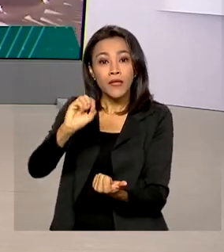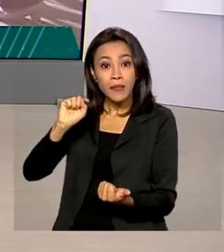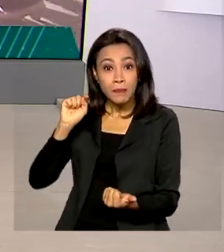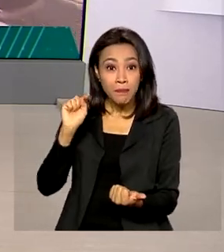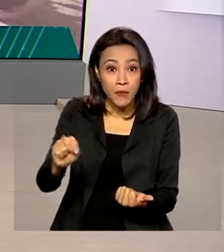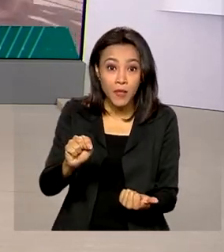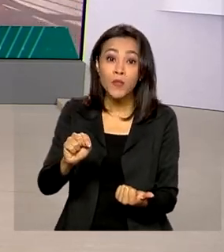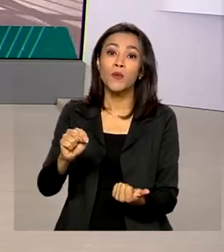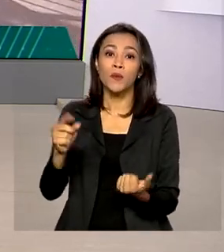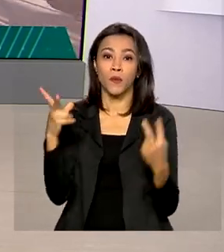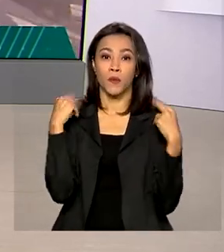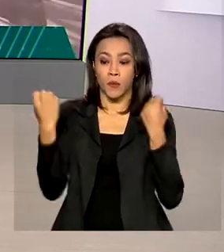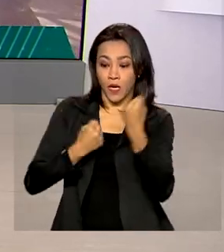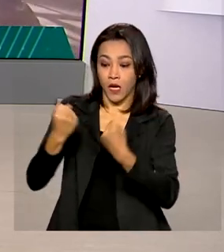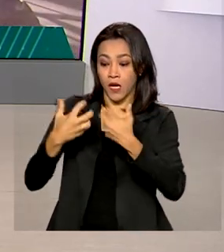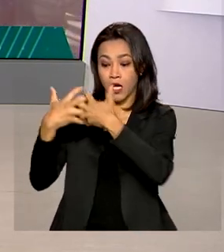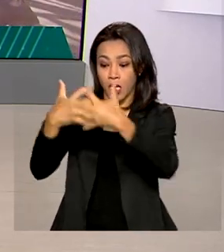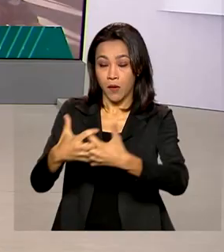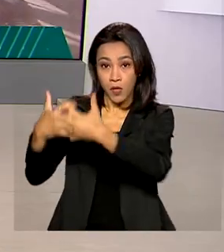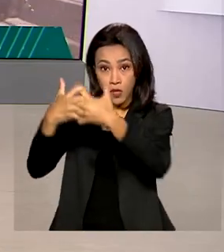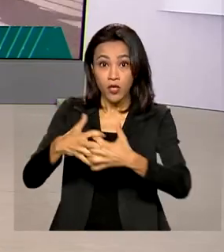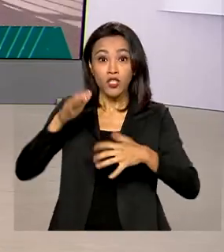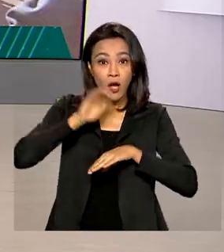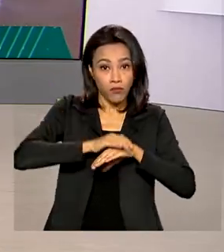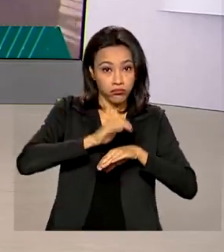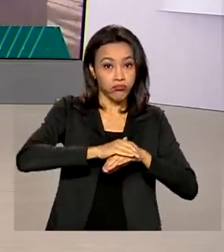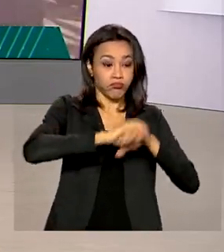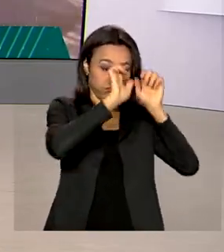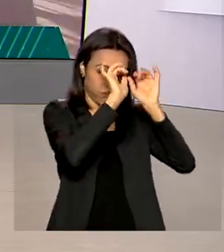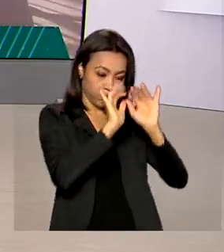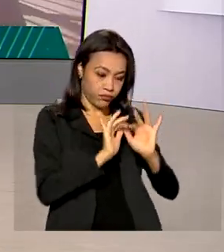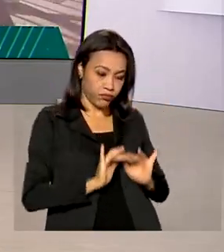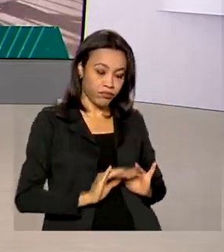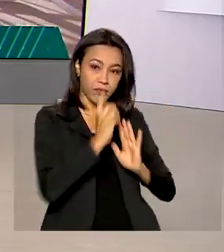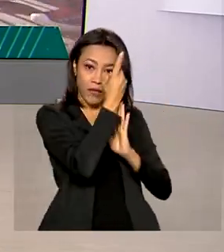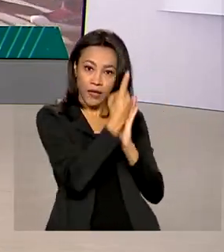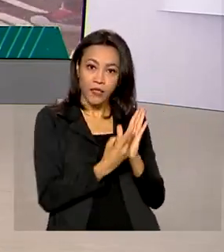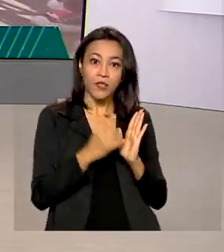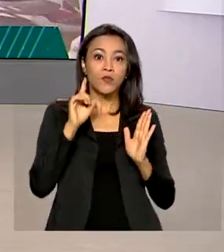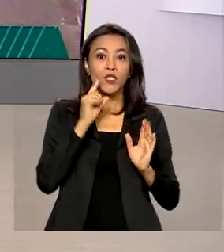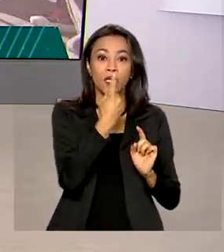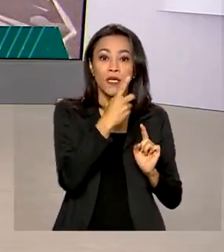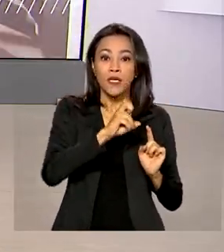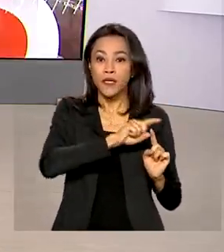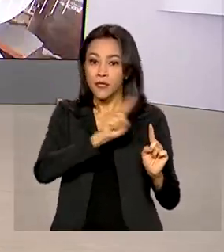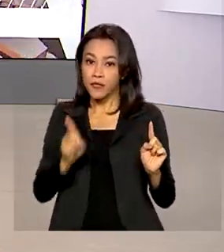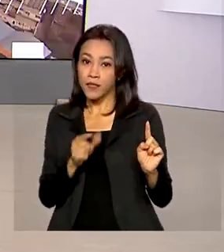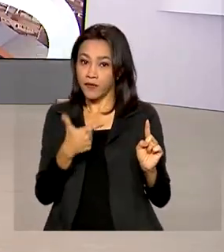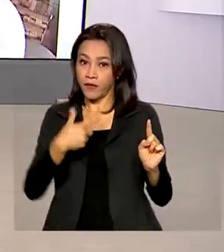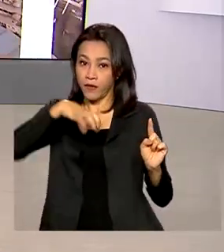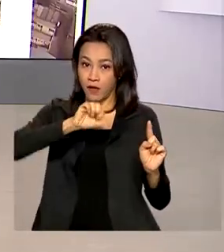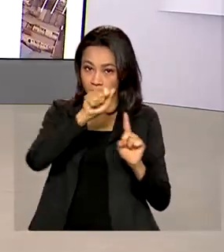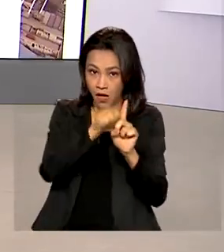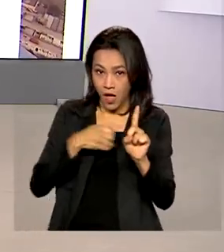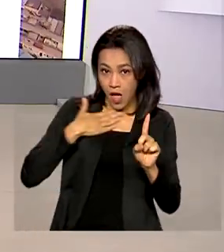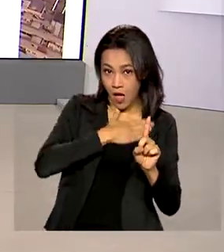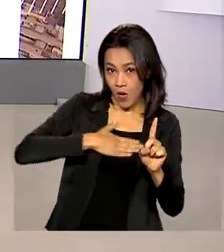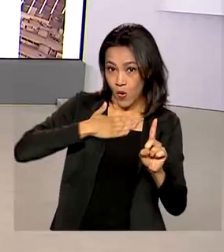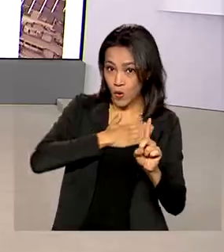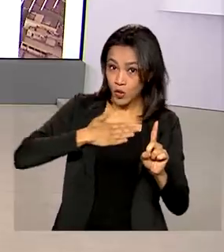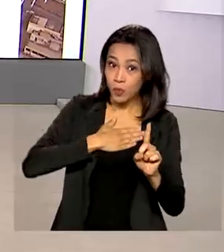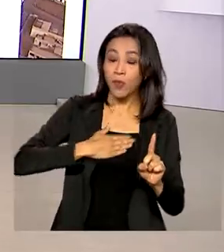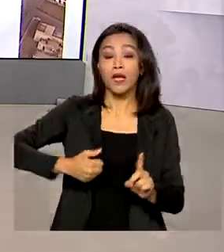que fizeram a autodeclaração entre os dias 15 e 29 de agosto para a inclusão na segunda etapa do programa.